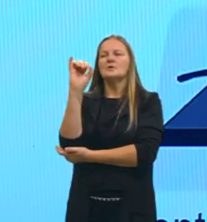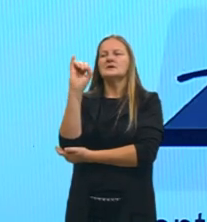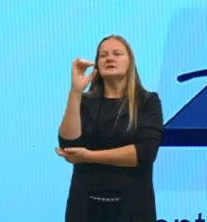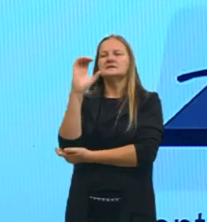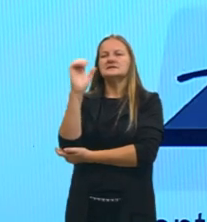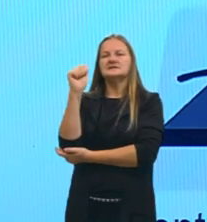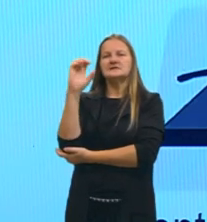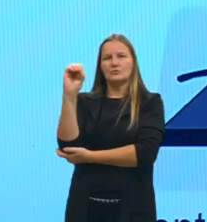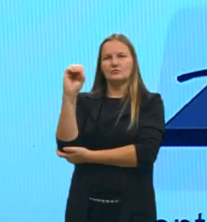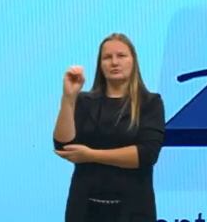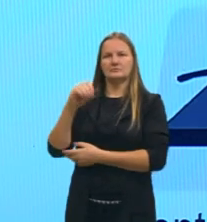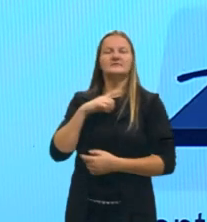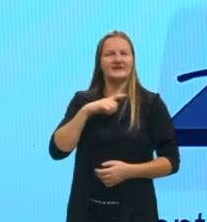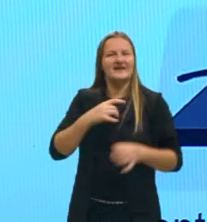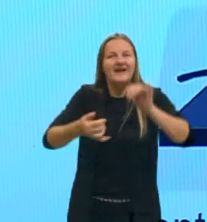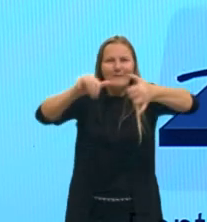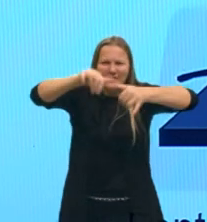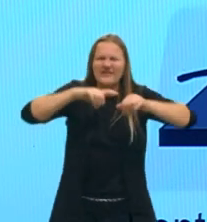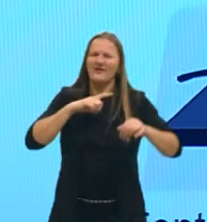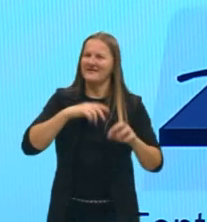comum a gente utilizar em laboratório.